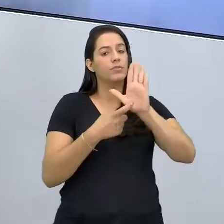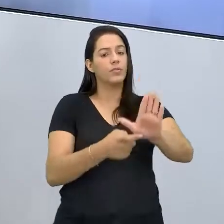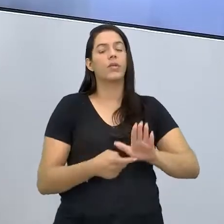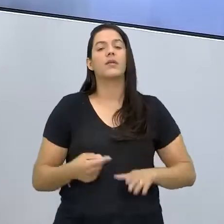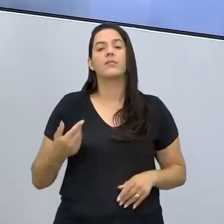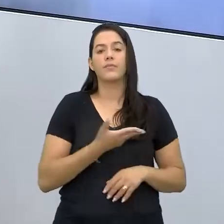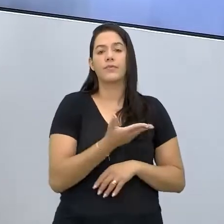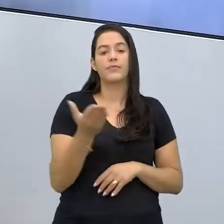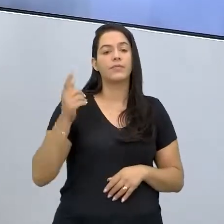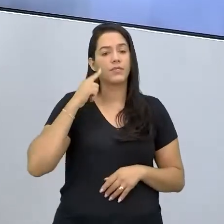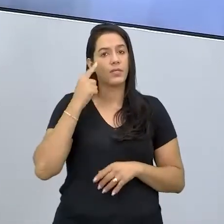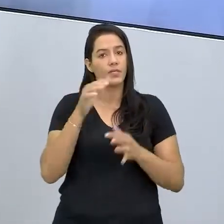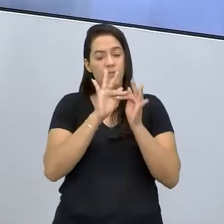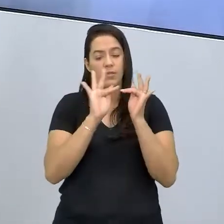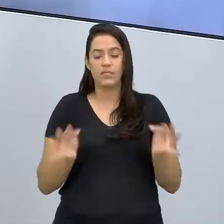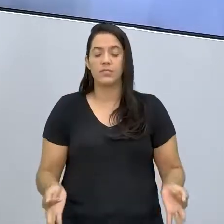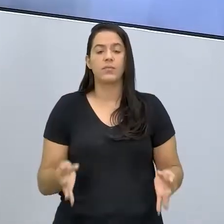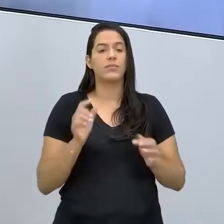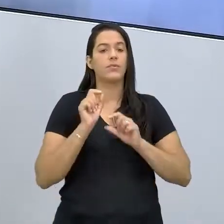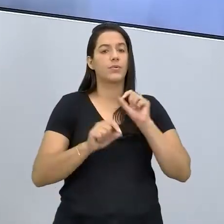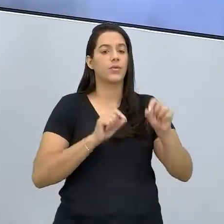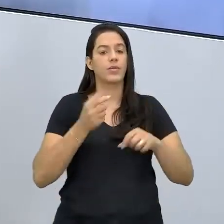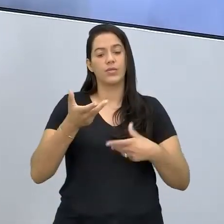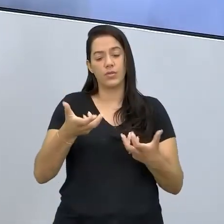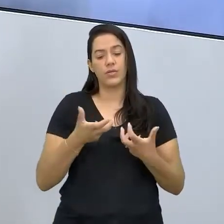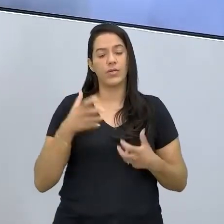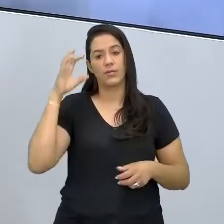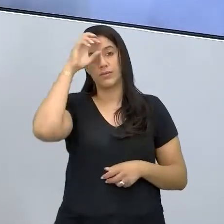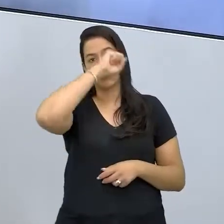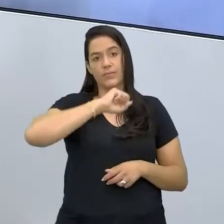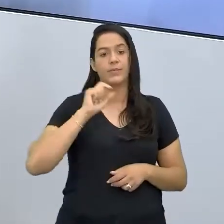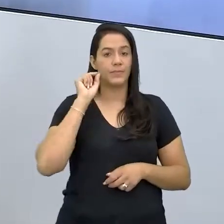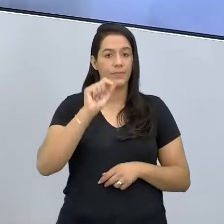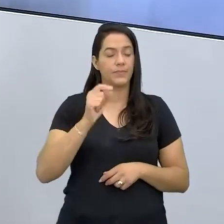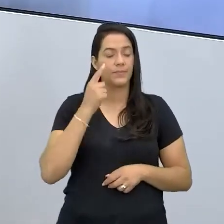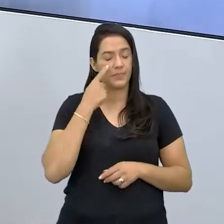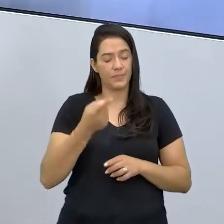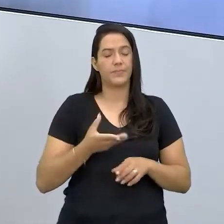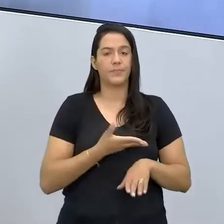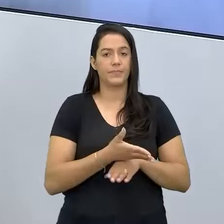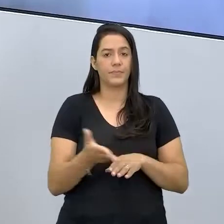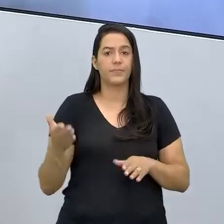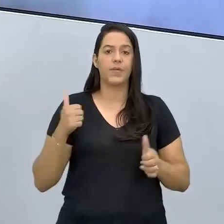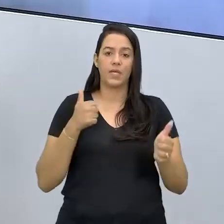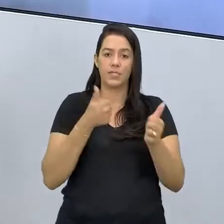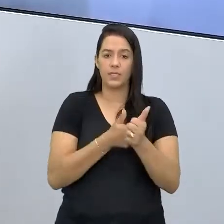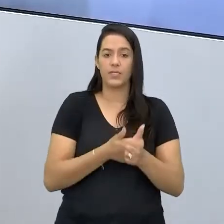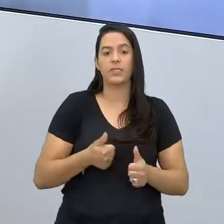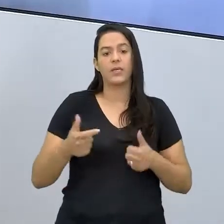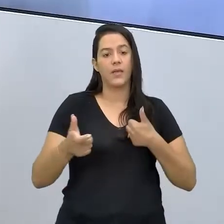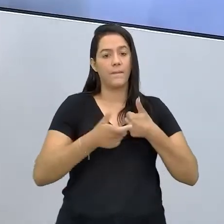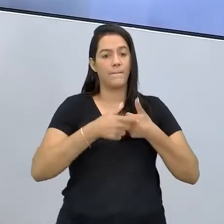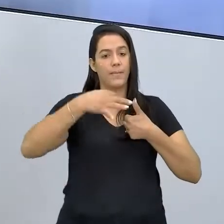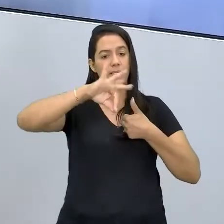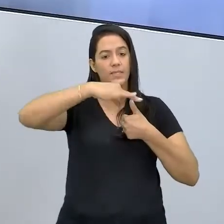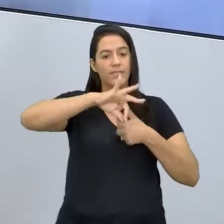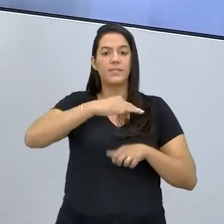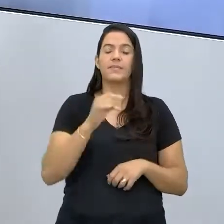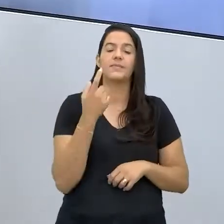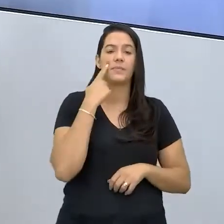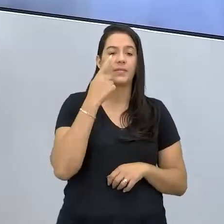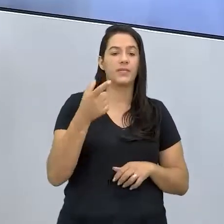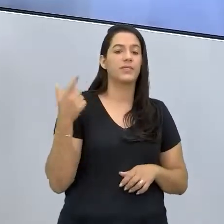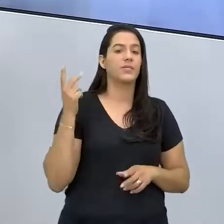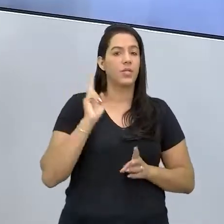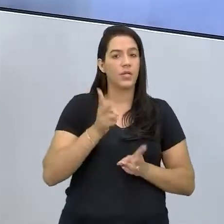forma, assim, muito simplificada aquilo que nós queremos aprender. Então vale a pena conferir, vale a pena seguir, apertar o sininho lá, como eles falam mesmo,